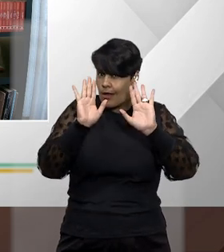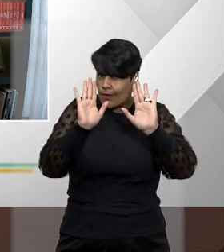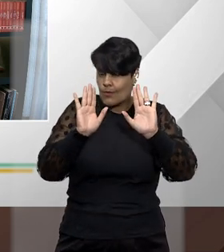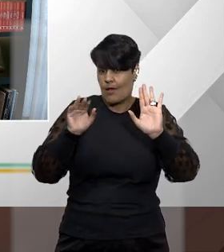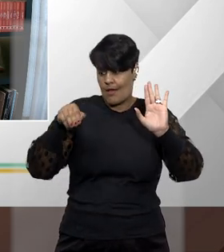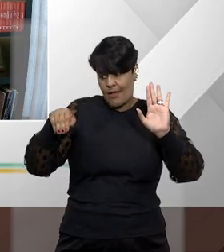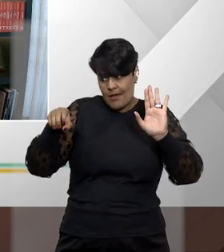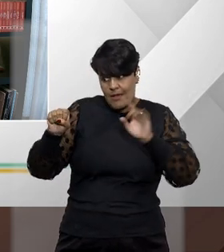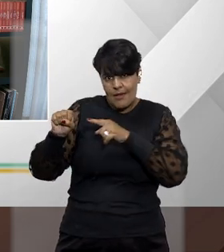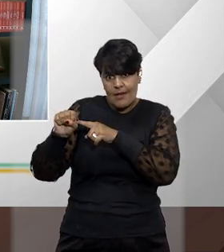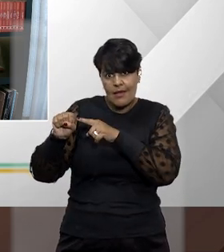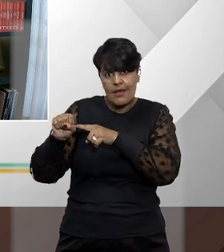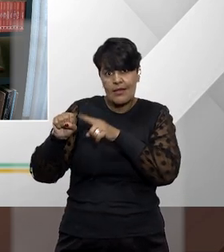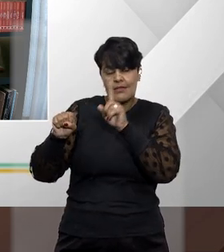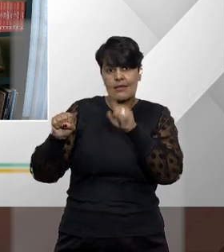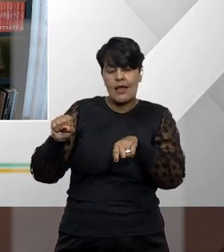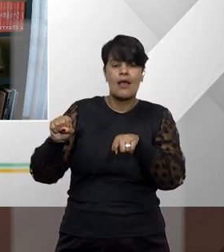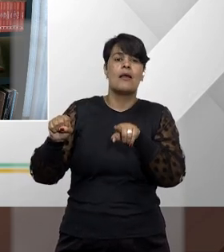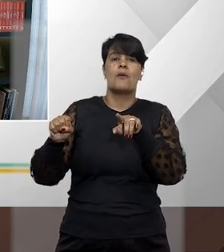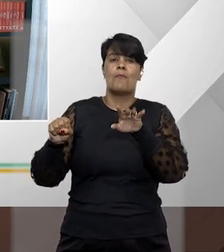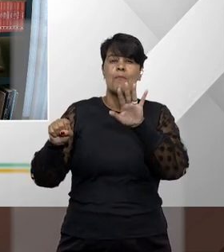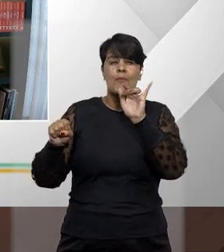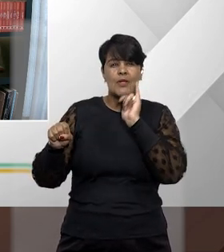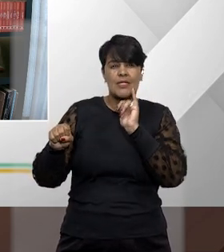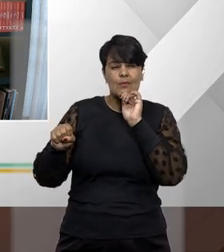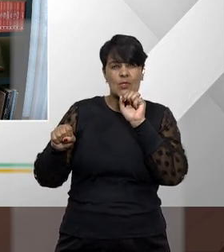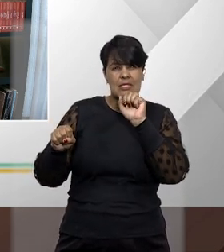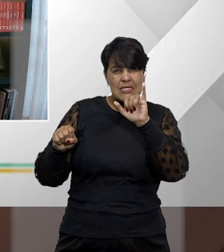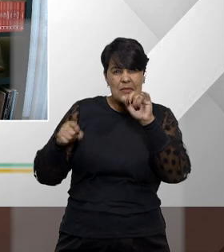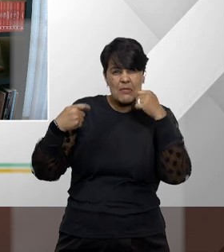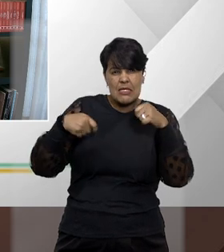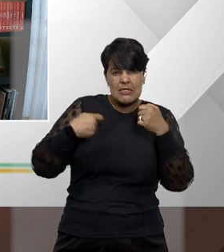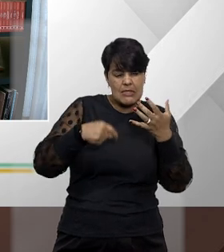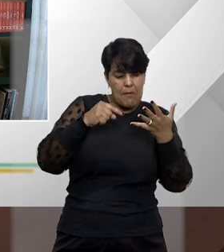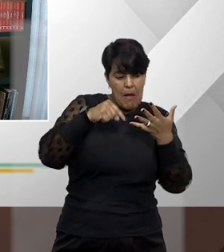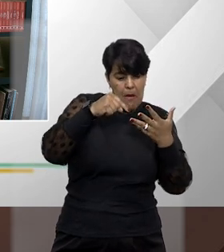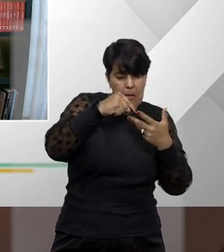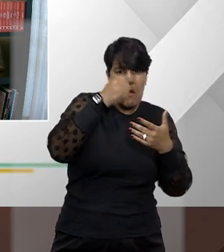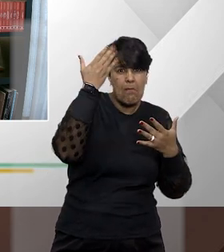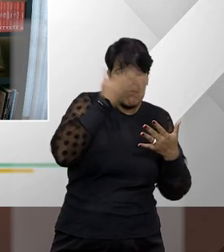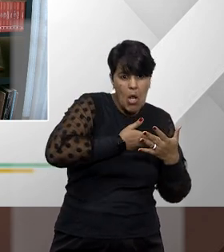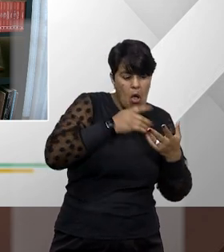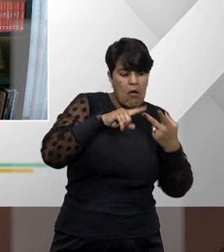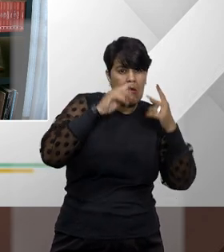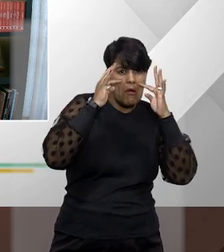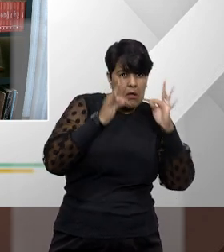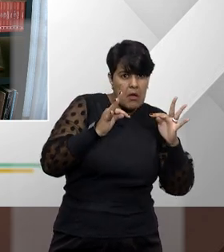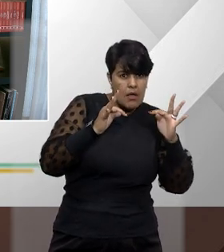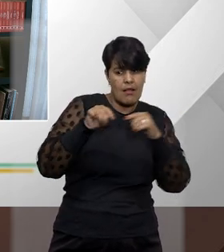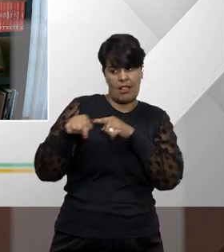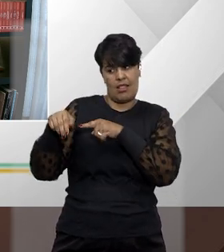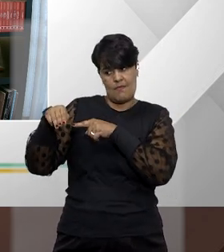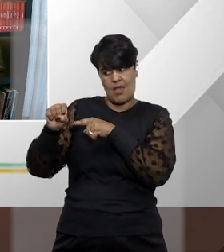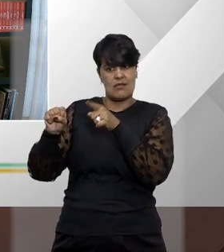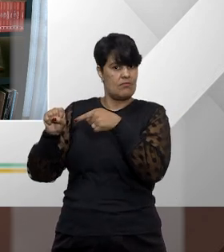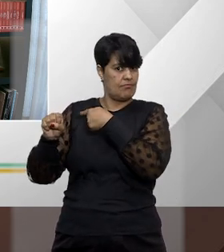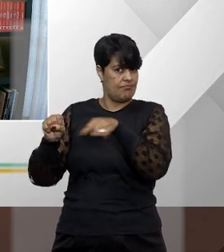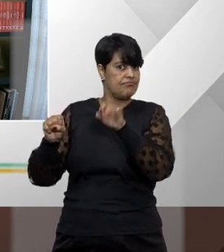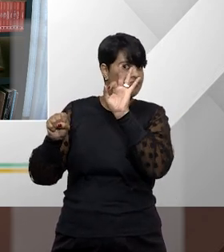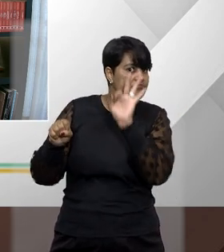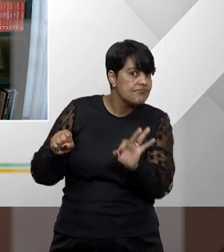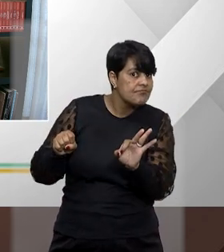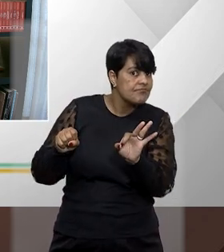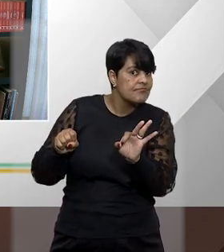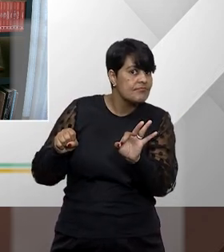impetração do mandato de segurança não cabe então a de lação probatória nem também testemunhas nada disso não é isso professor Ailton?